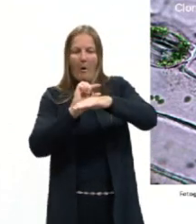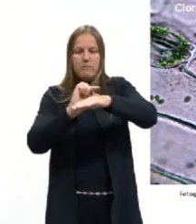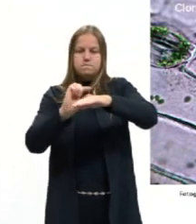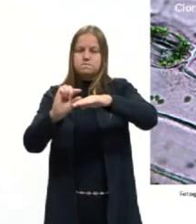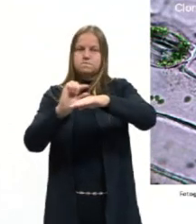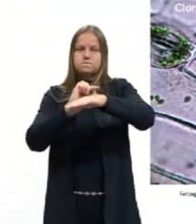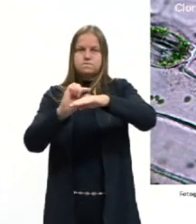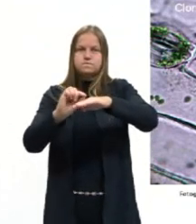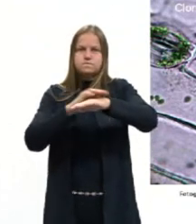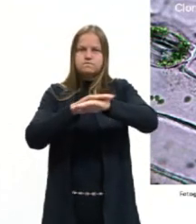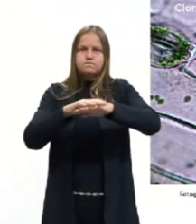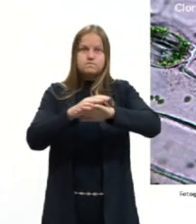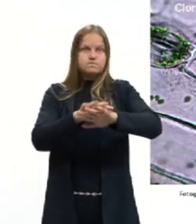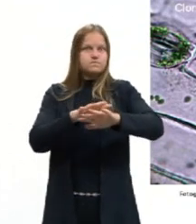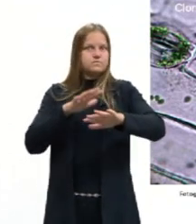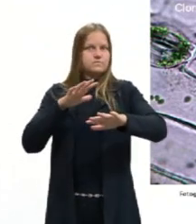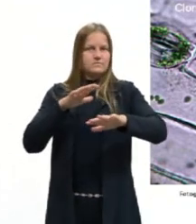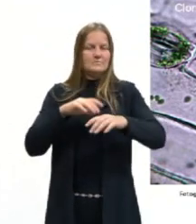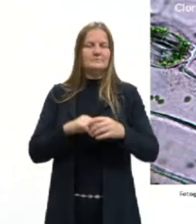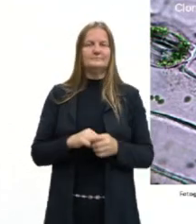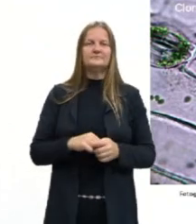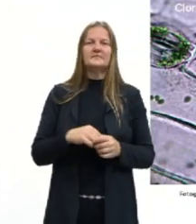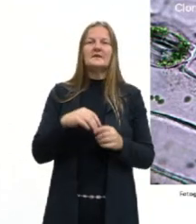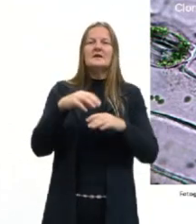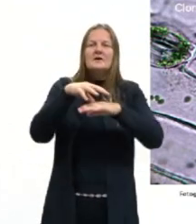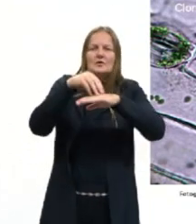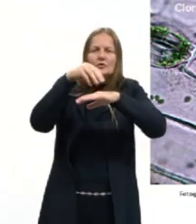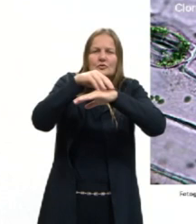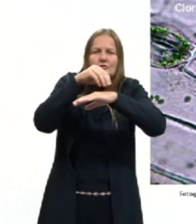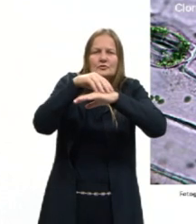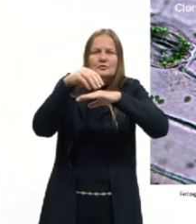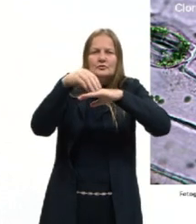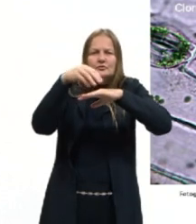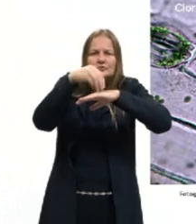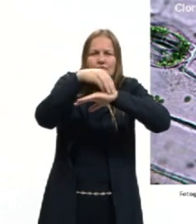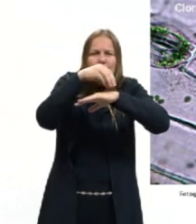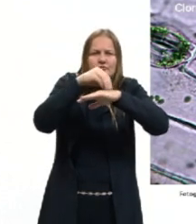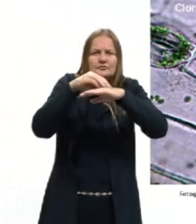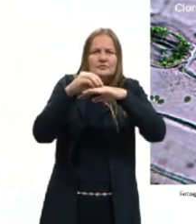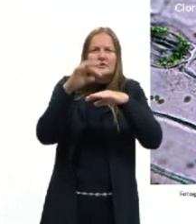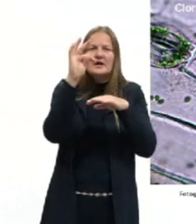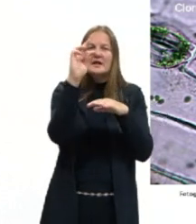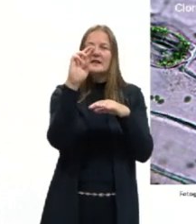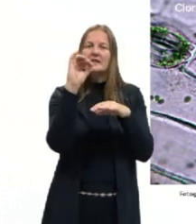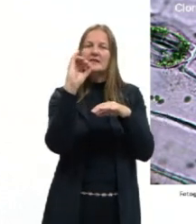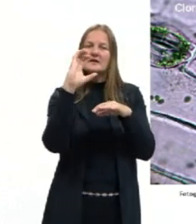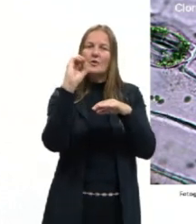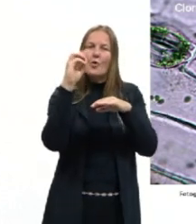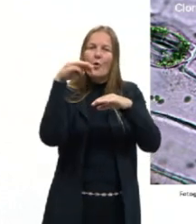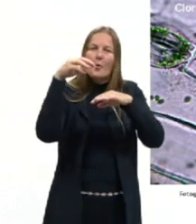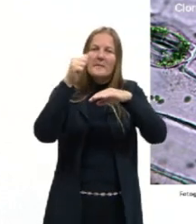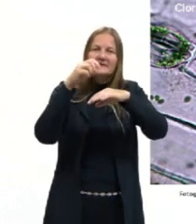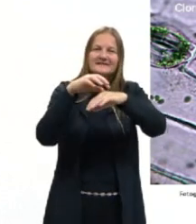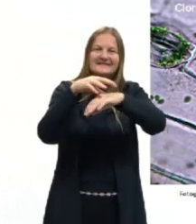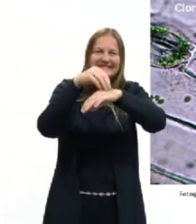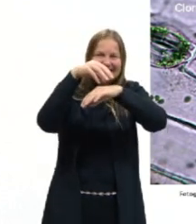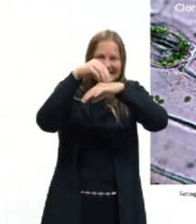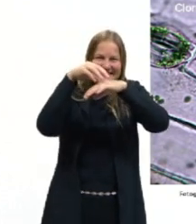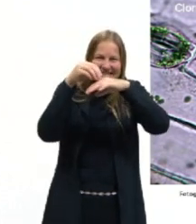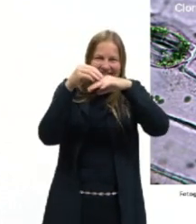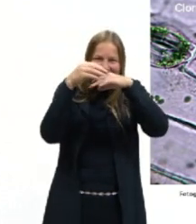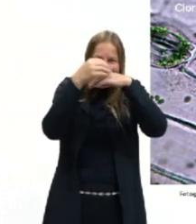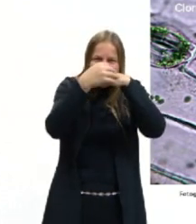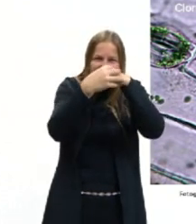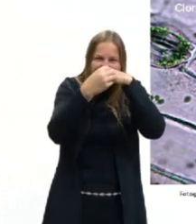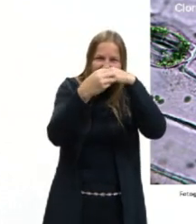maior, mais grossa. Os tricomas, eles já são como se fossem pelinhos. Não são pelos, mas